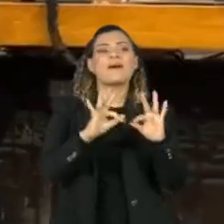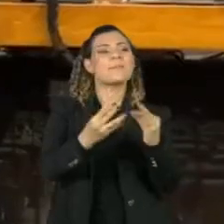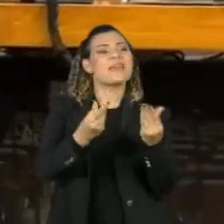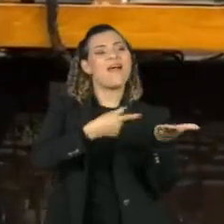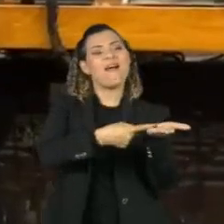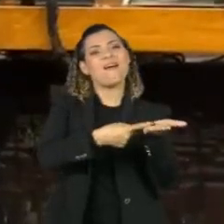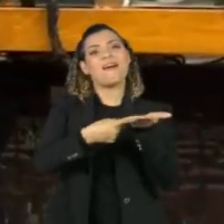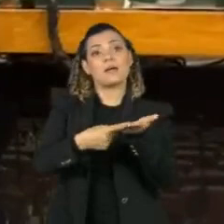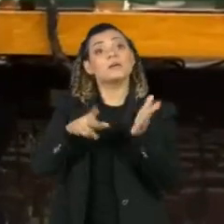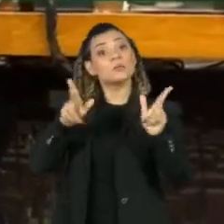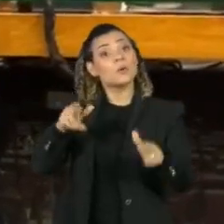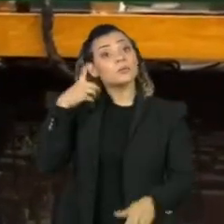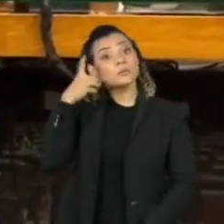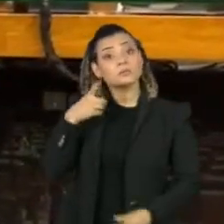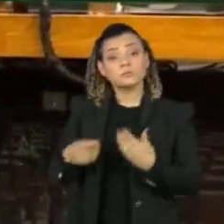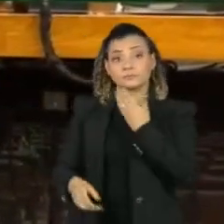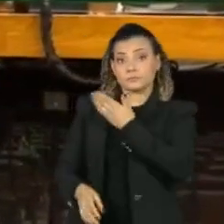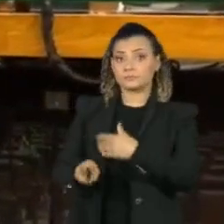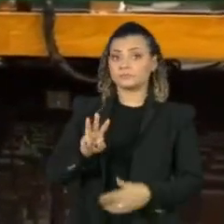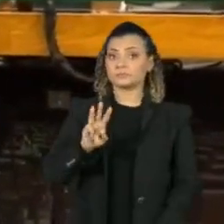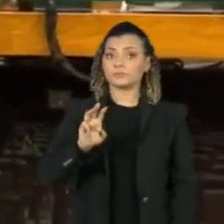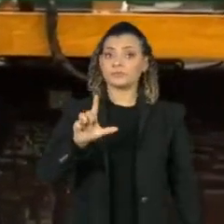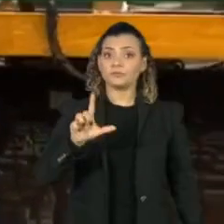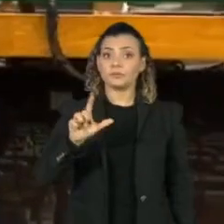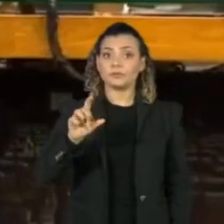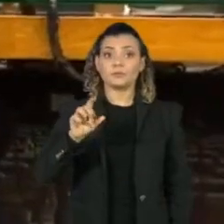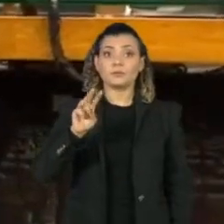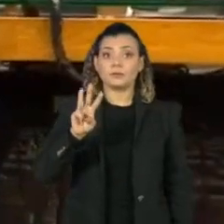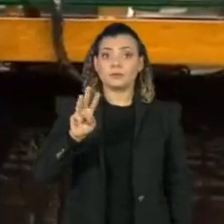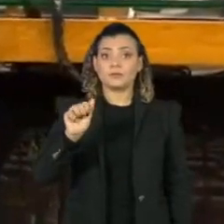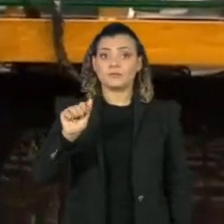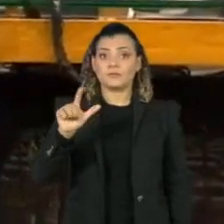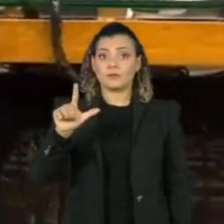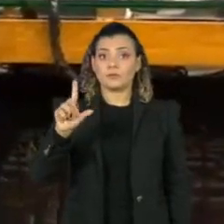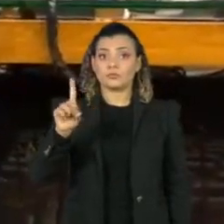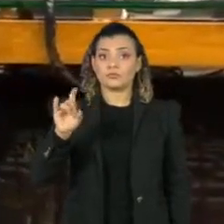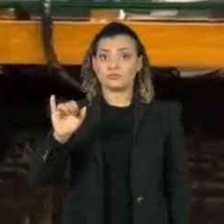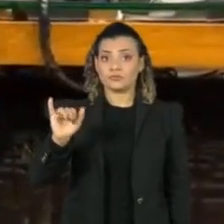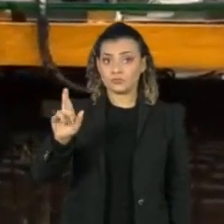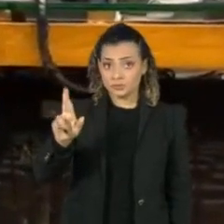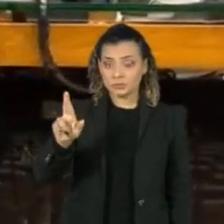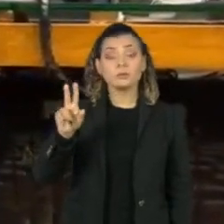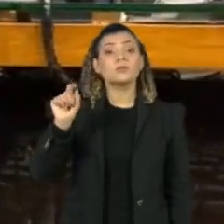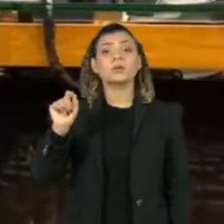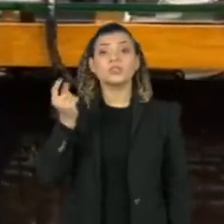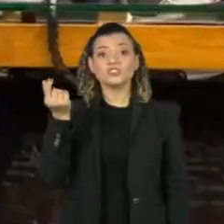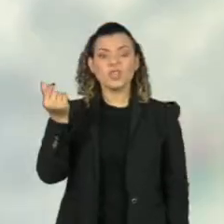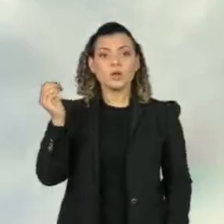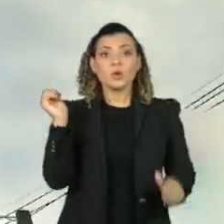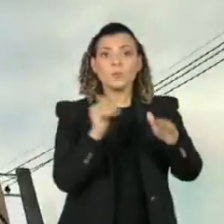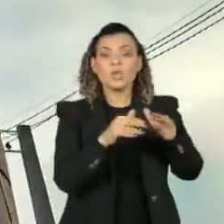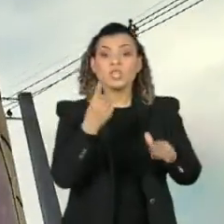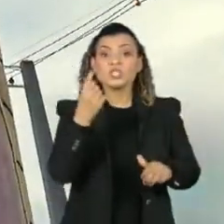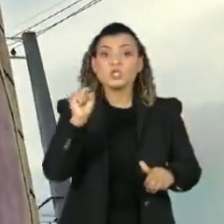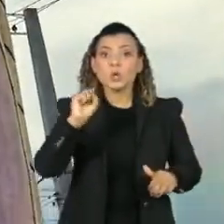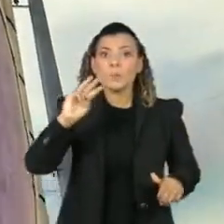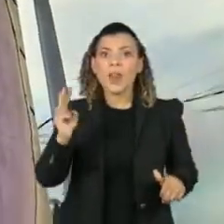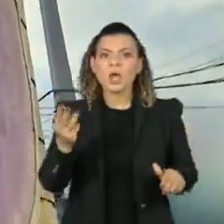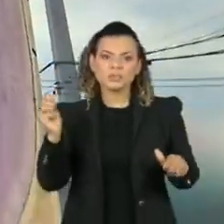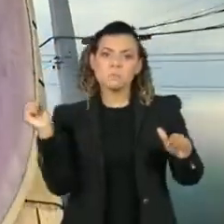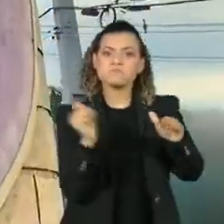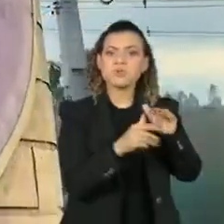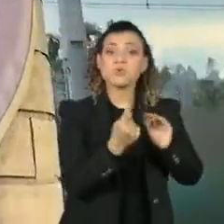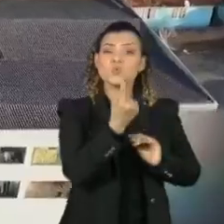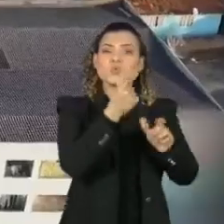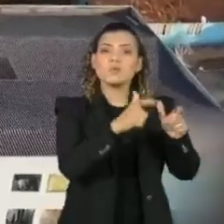É o caso do deputado Waldir Rossoni, do PSDB do Paraná, que colocou todos os R 8,8 milhões a que tem direito em um